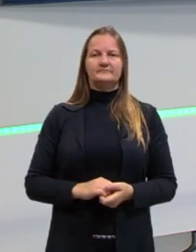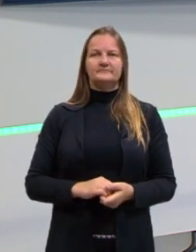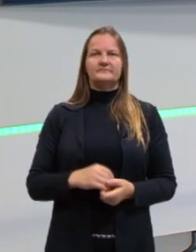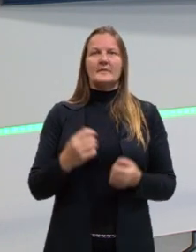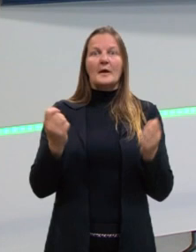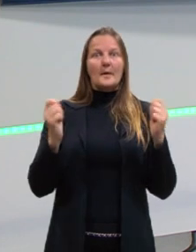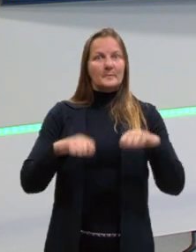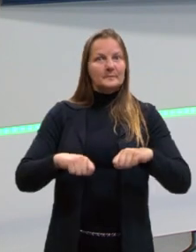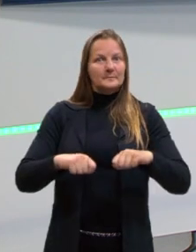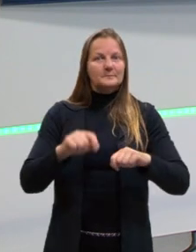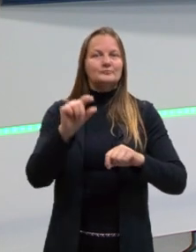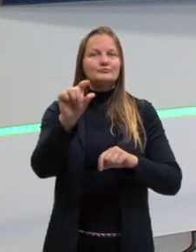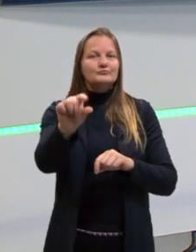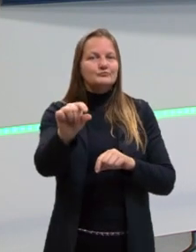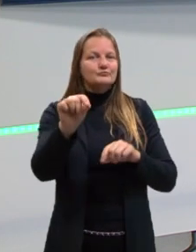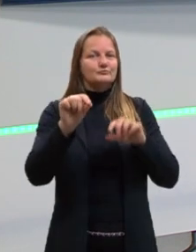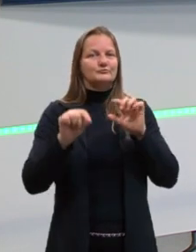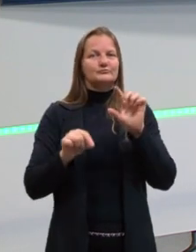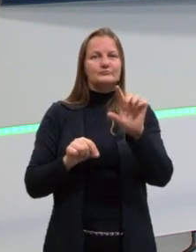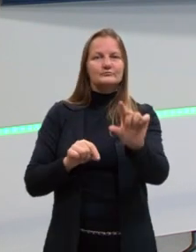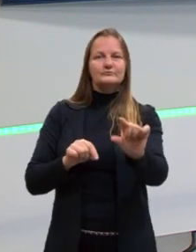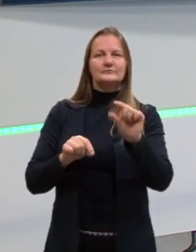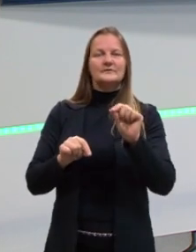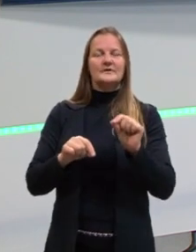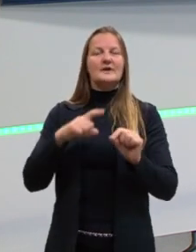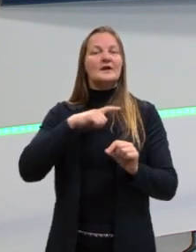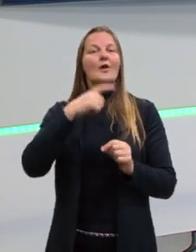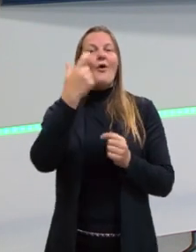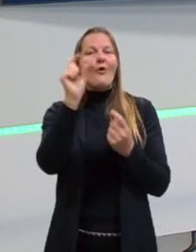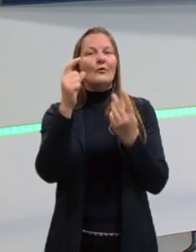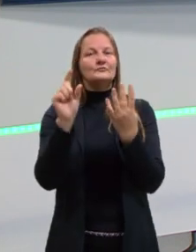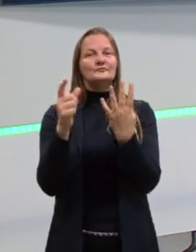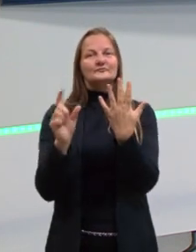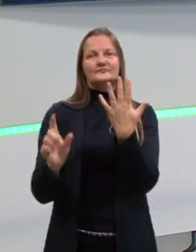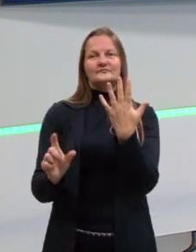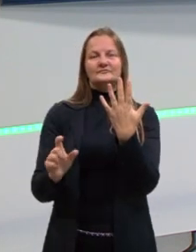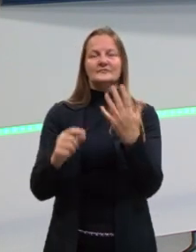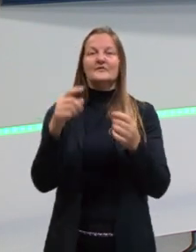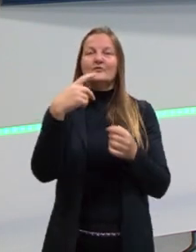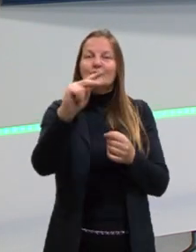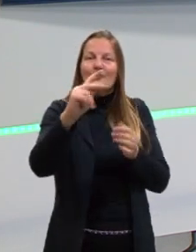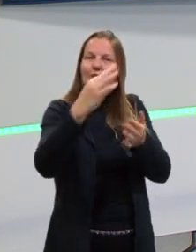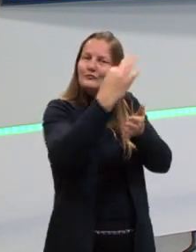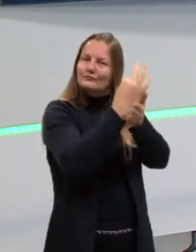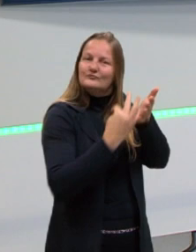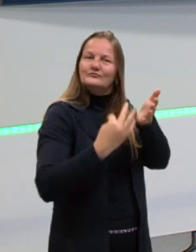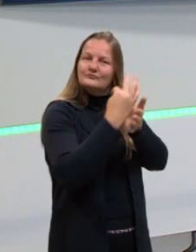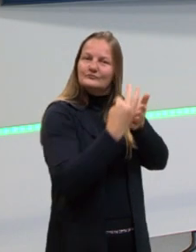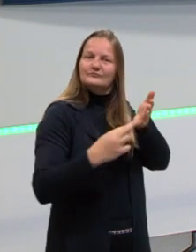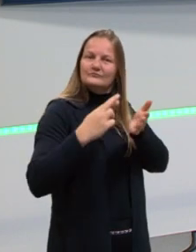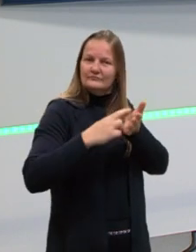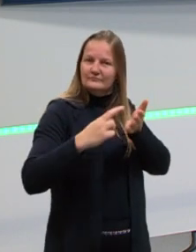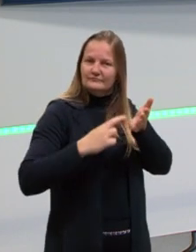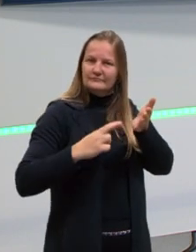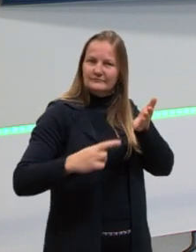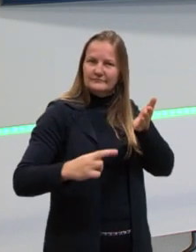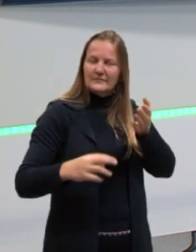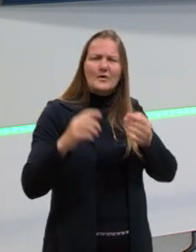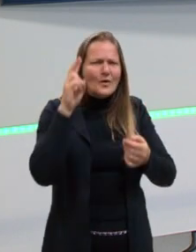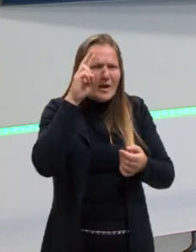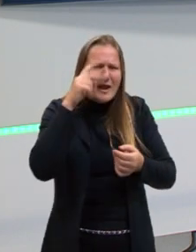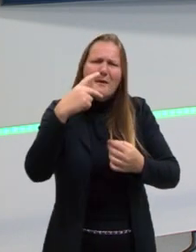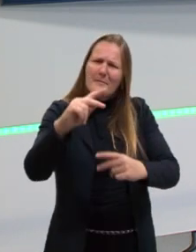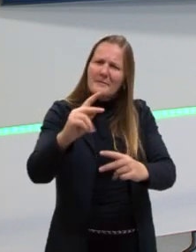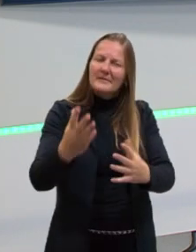possibilidades. Mas você vai ter outras na hora de produzir o teu texto de redação. Então, lembra